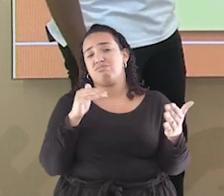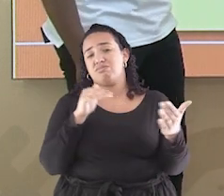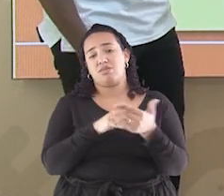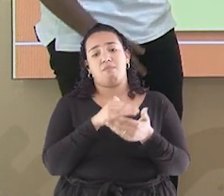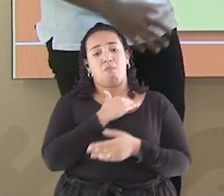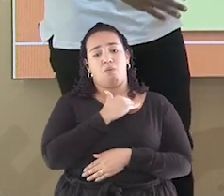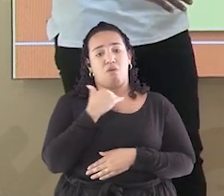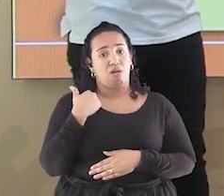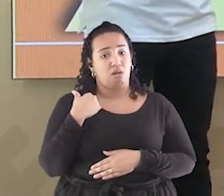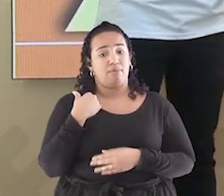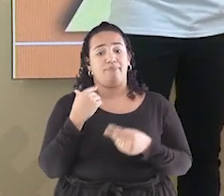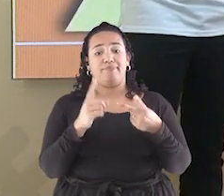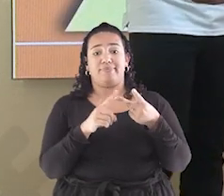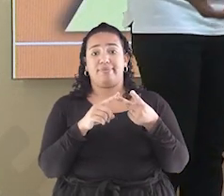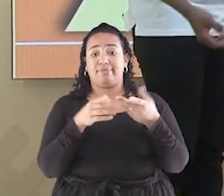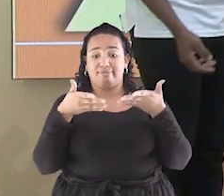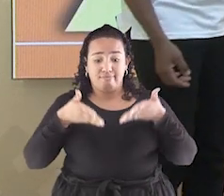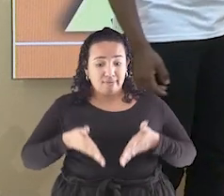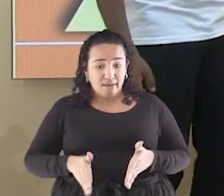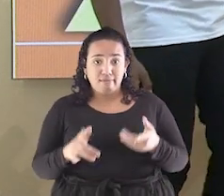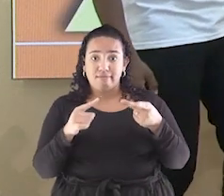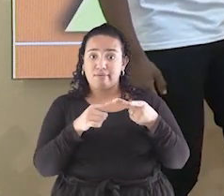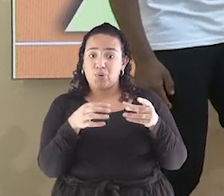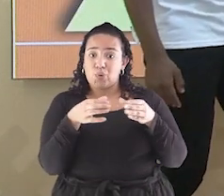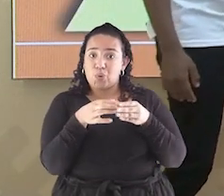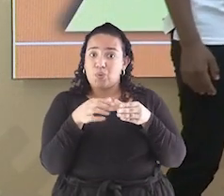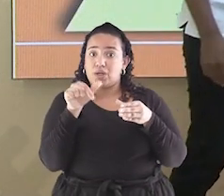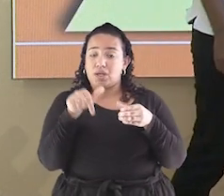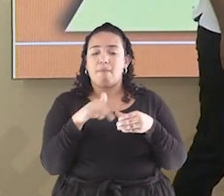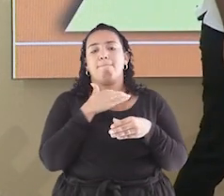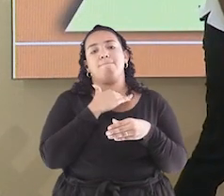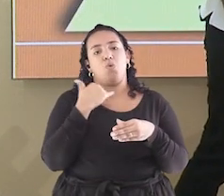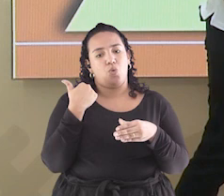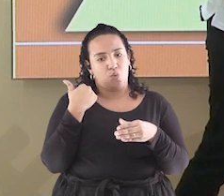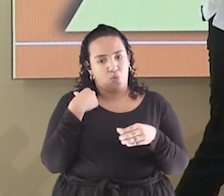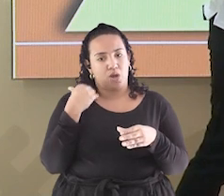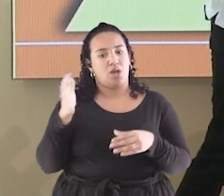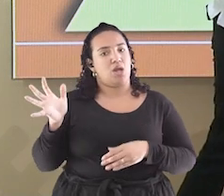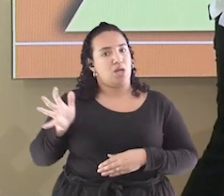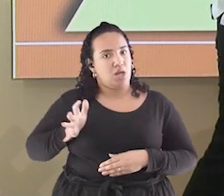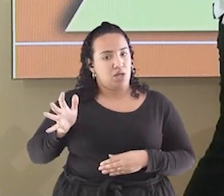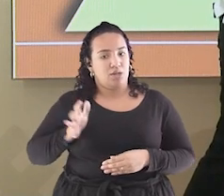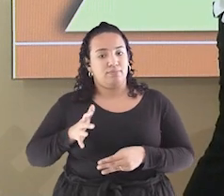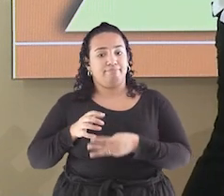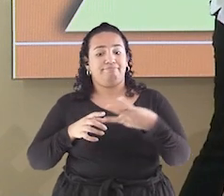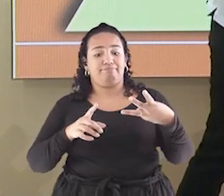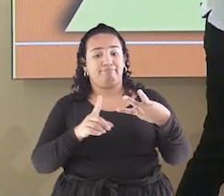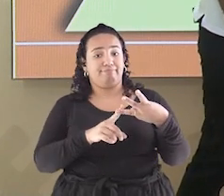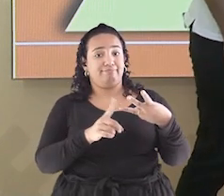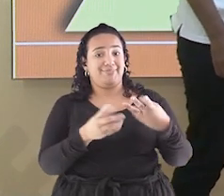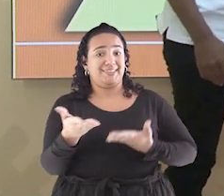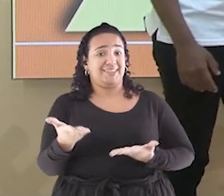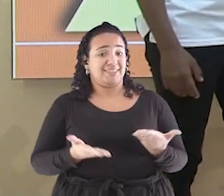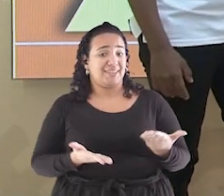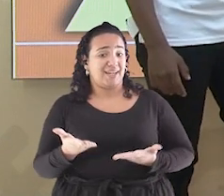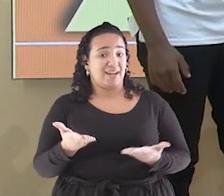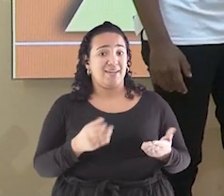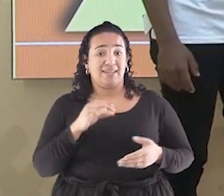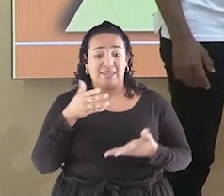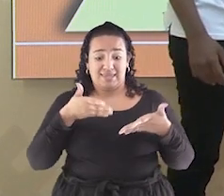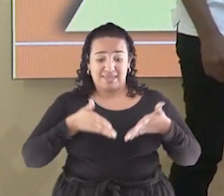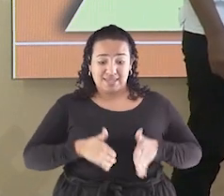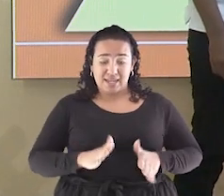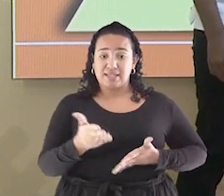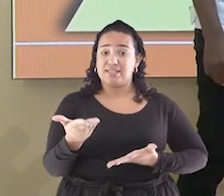ele nascesse nobre, ele morreria nobre. Já quem estava aqui na base da pirâmide, que eram os servos, ele nascia